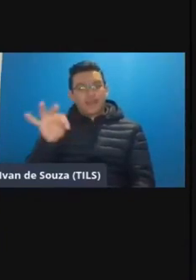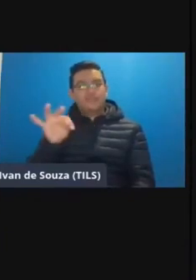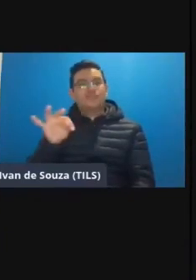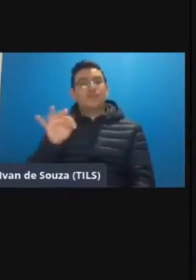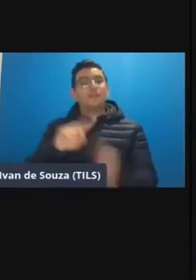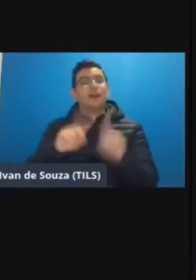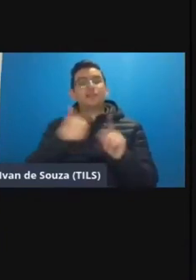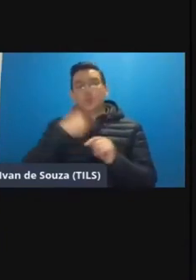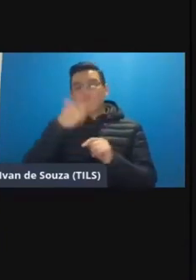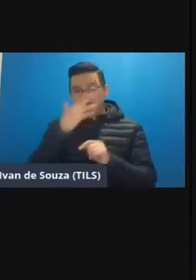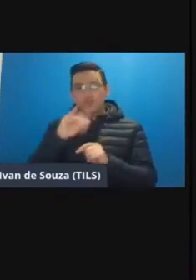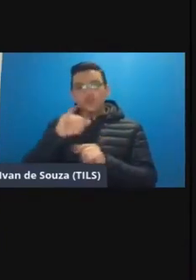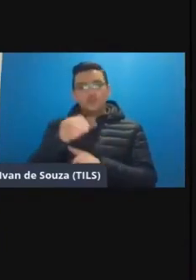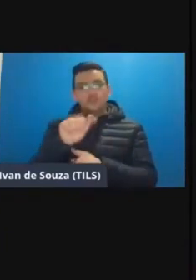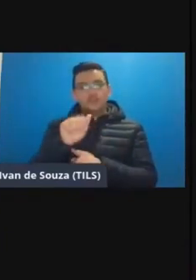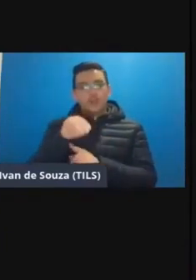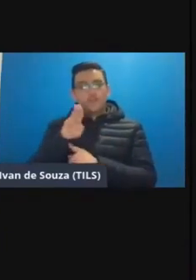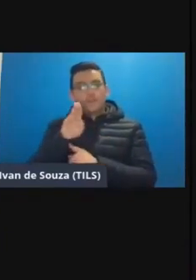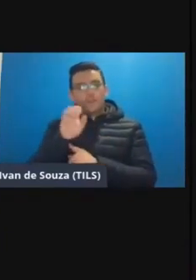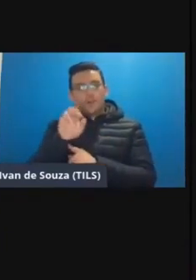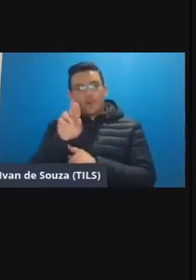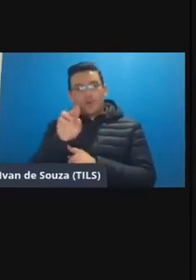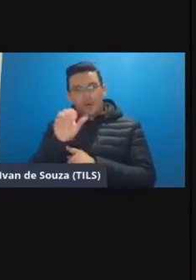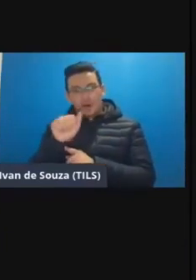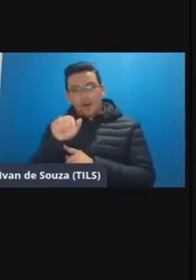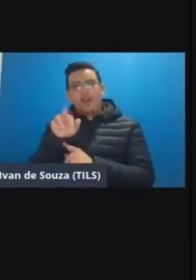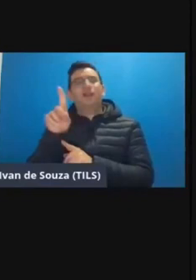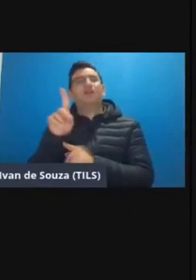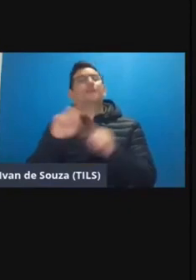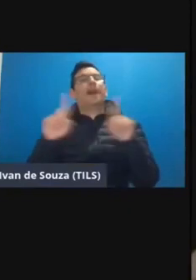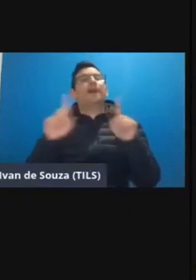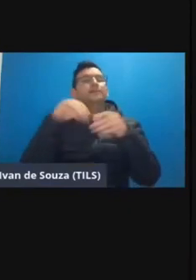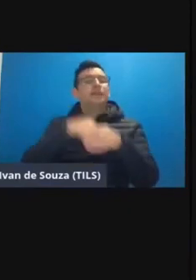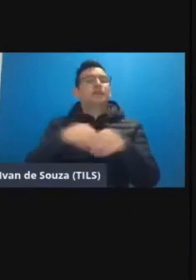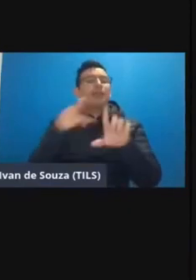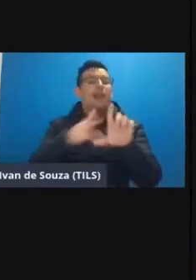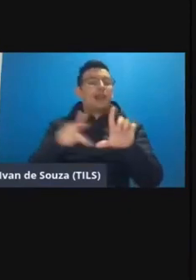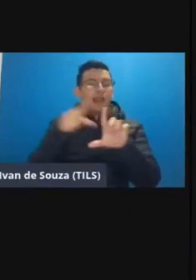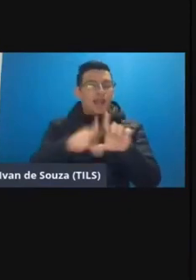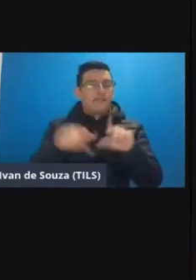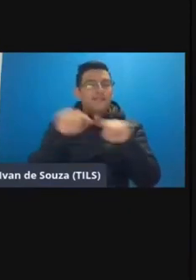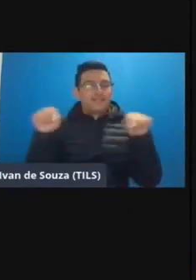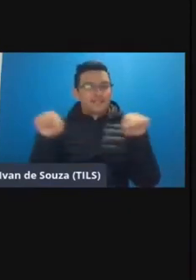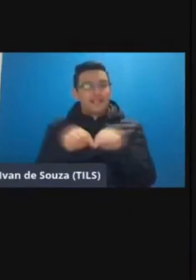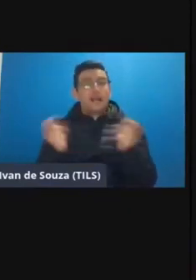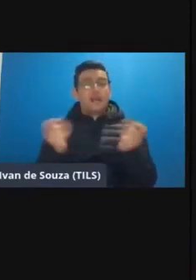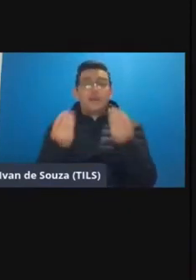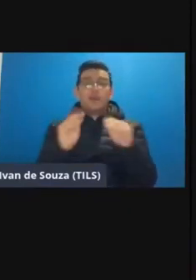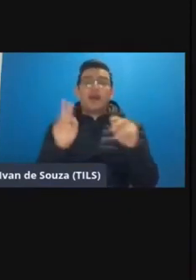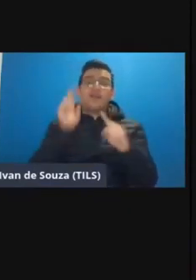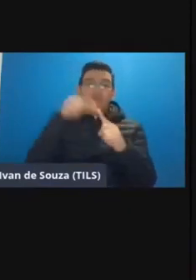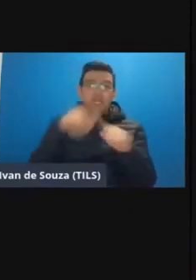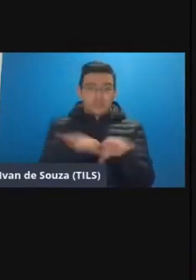além do Jamboard é lá na sala da UFR aberta da live a gente pode colocar essas referências